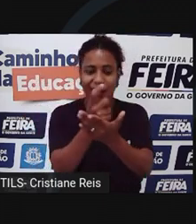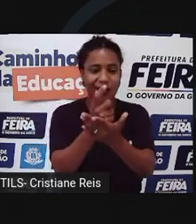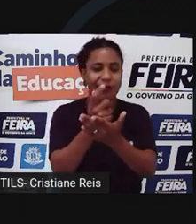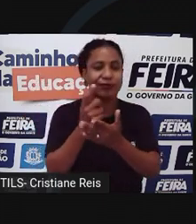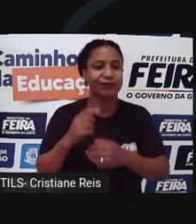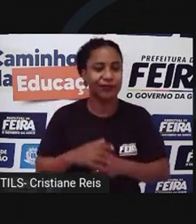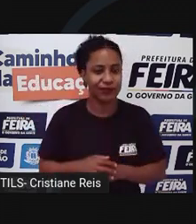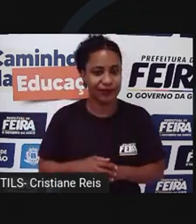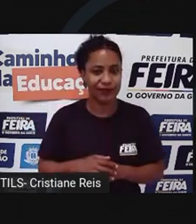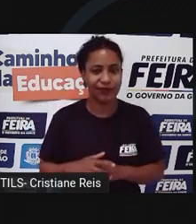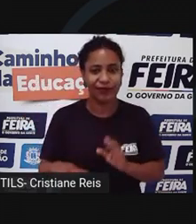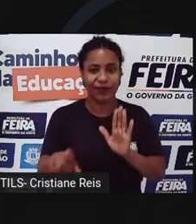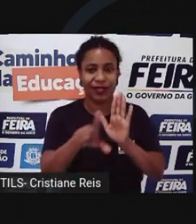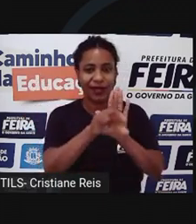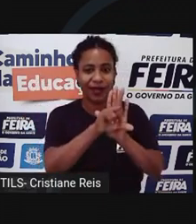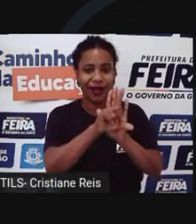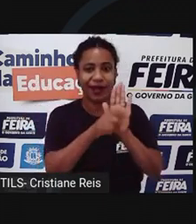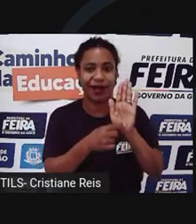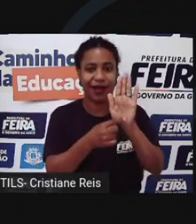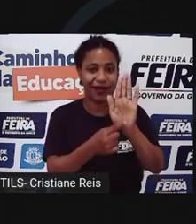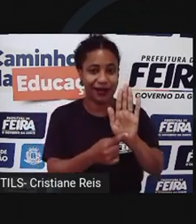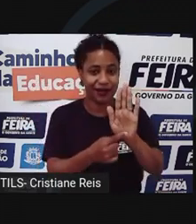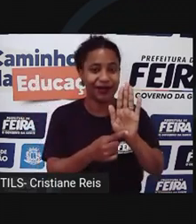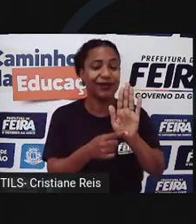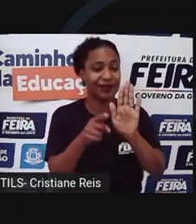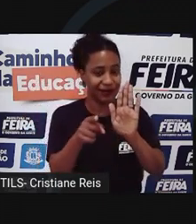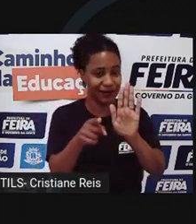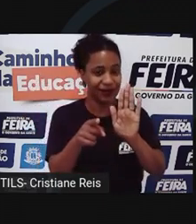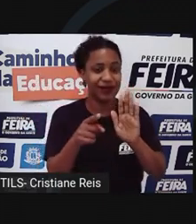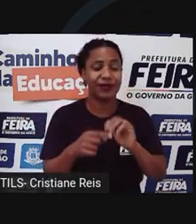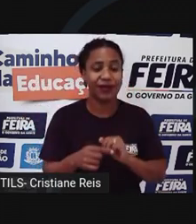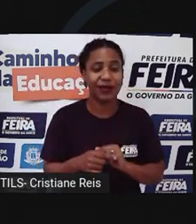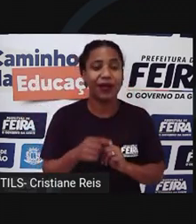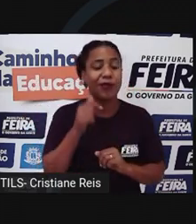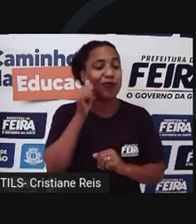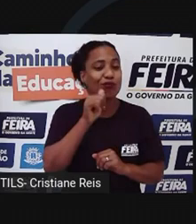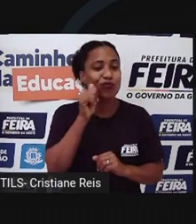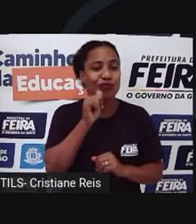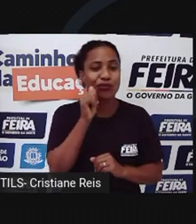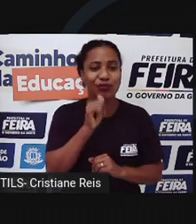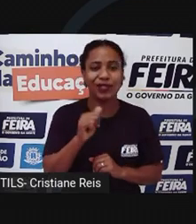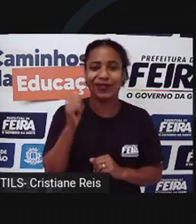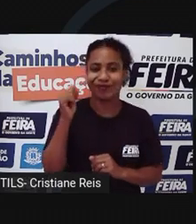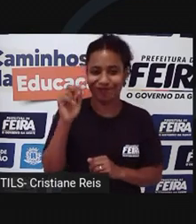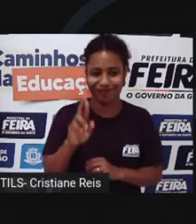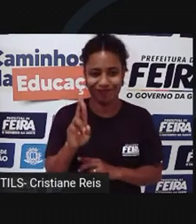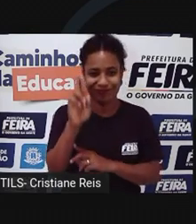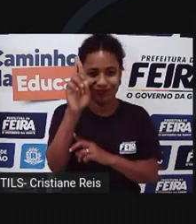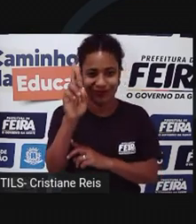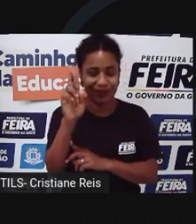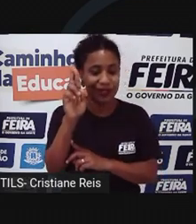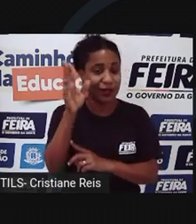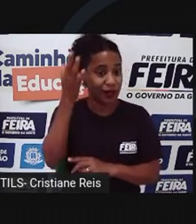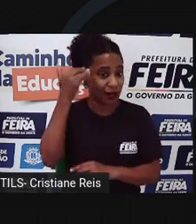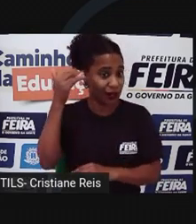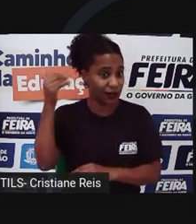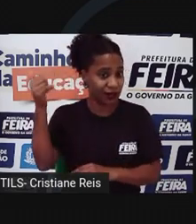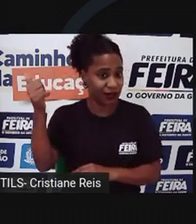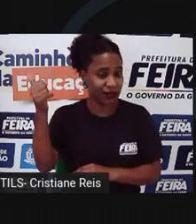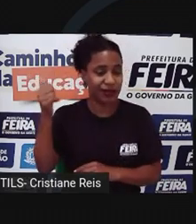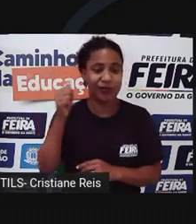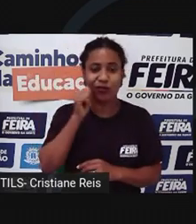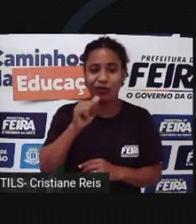como Lei Carolina Dickmann, foi criada após a atriz sofrer um crime cibernético, por um hacker que